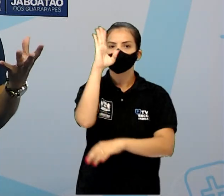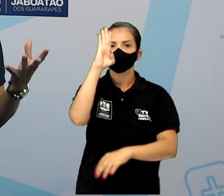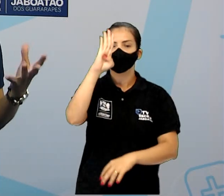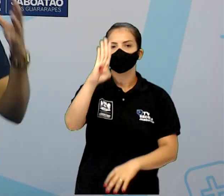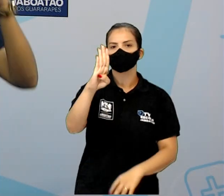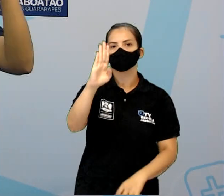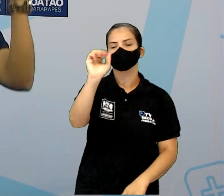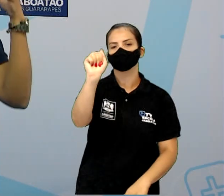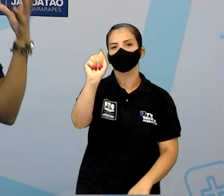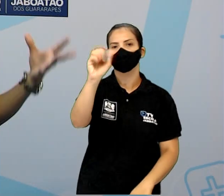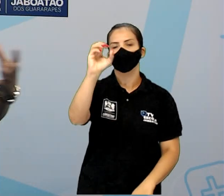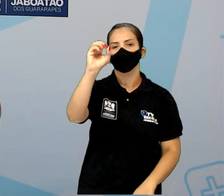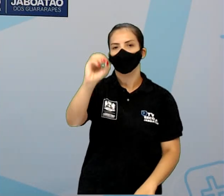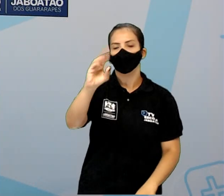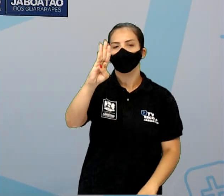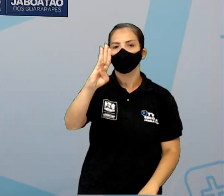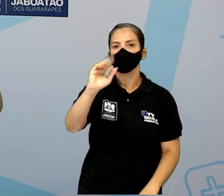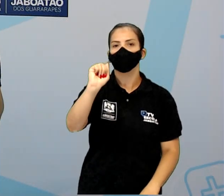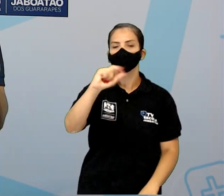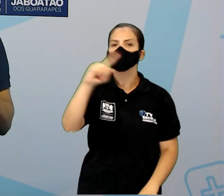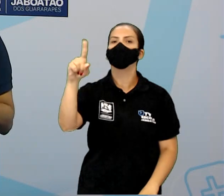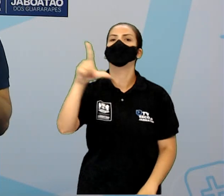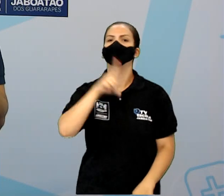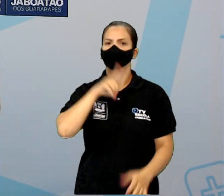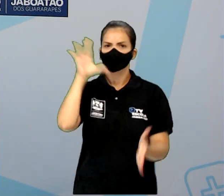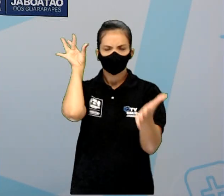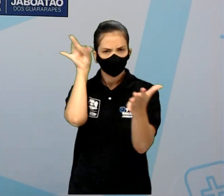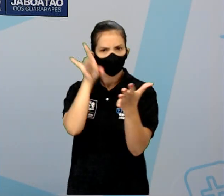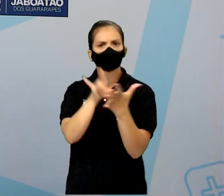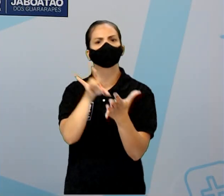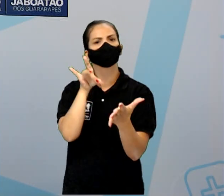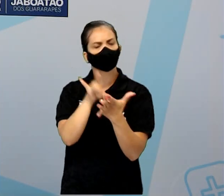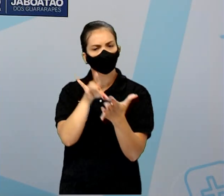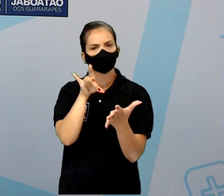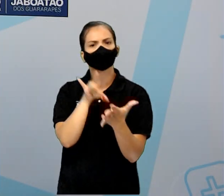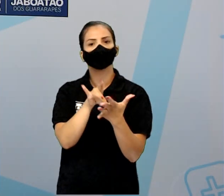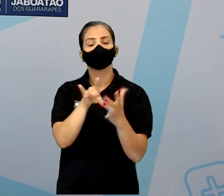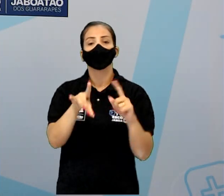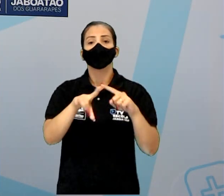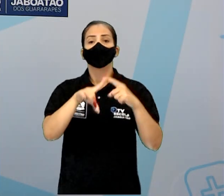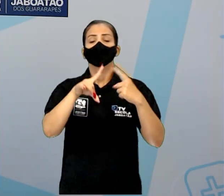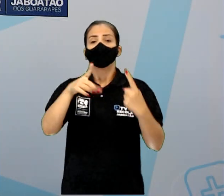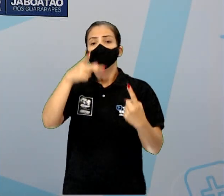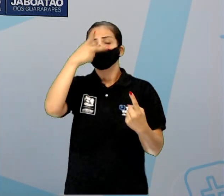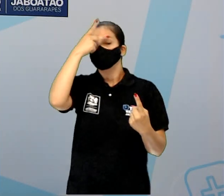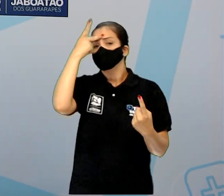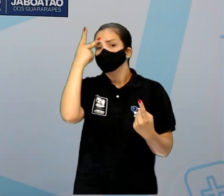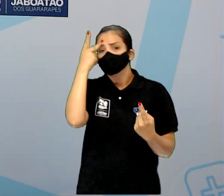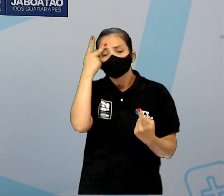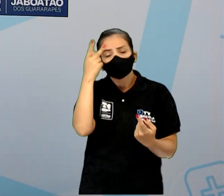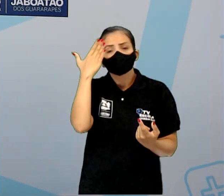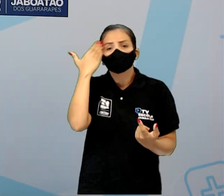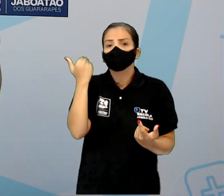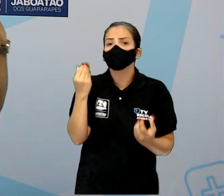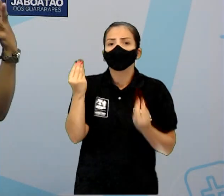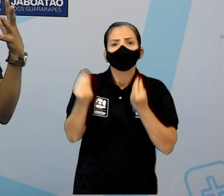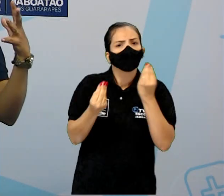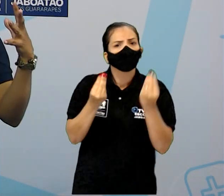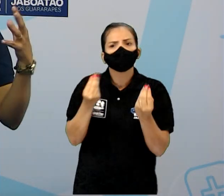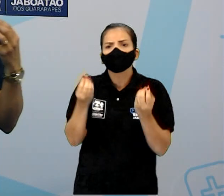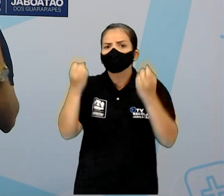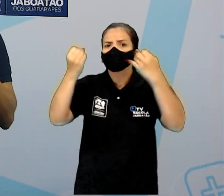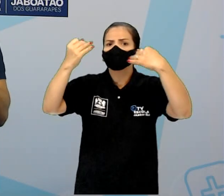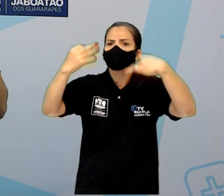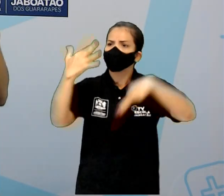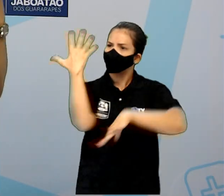você vai ver lindo, eu amo essa árvore, ela existe. Só que o pessoal não conseguiu explicar por que ela era tão diferente das